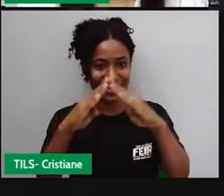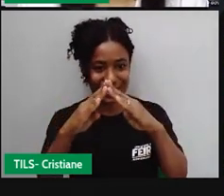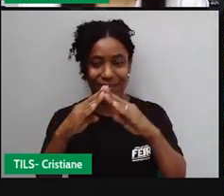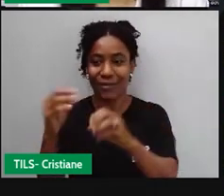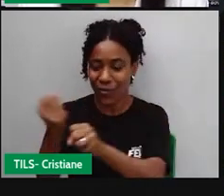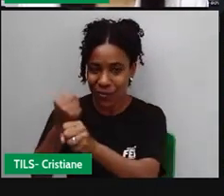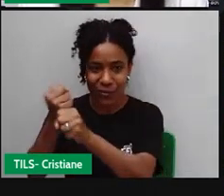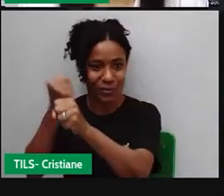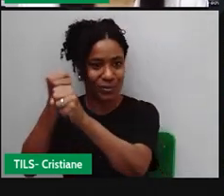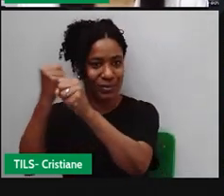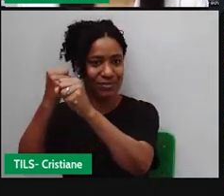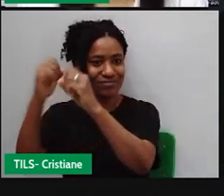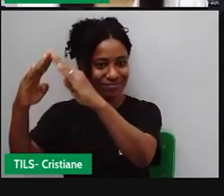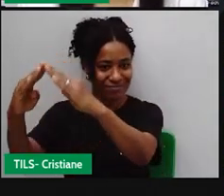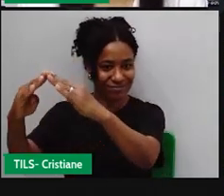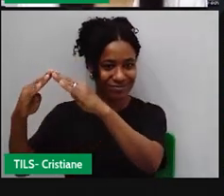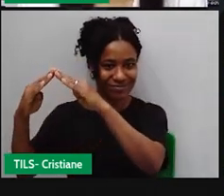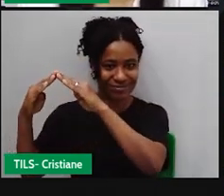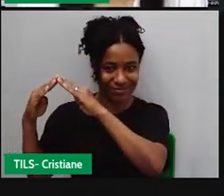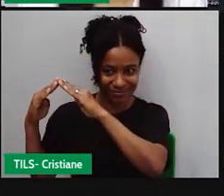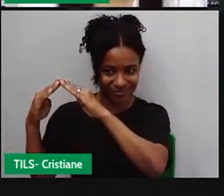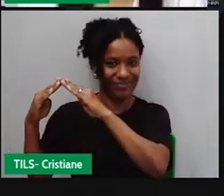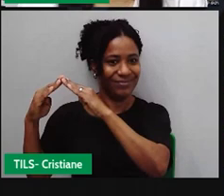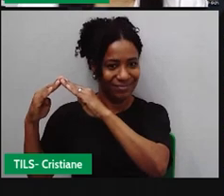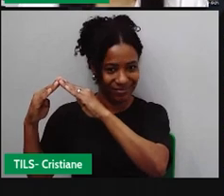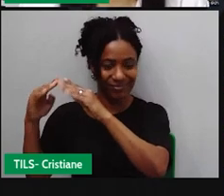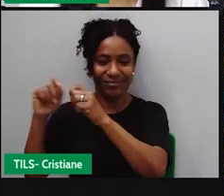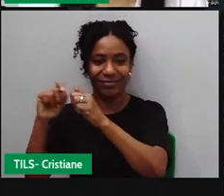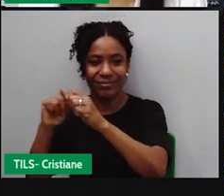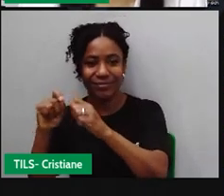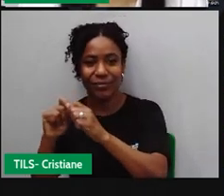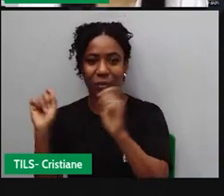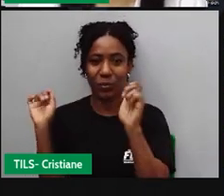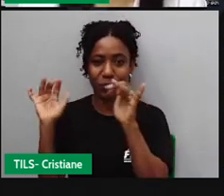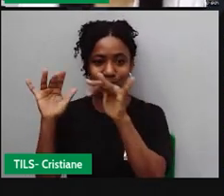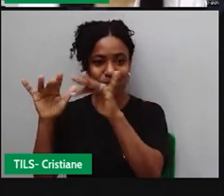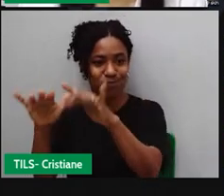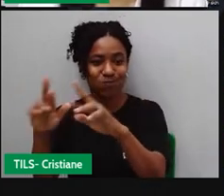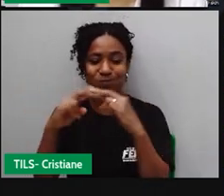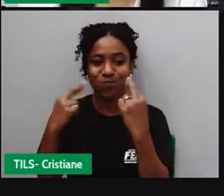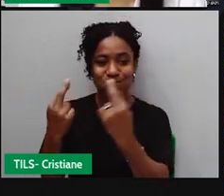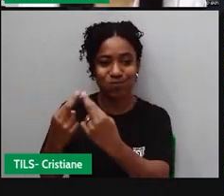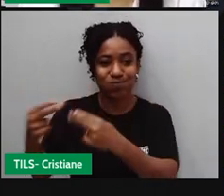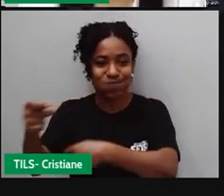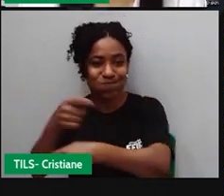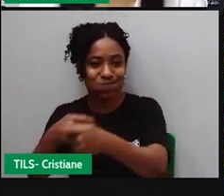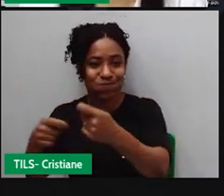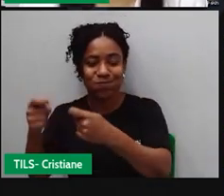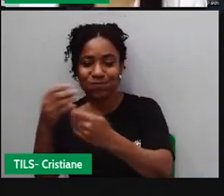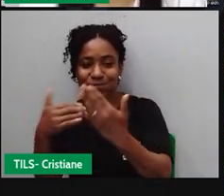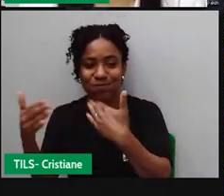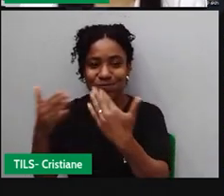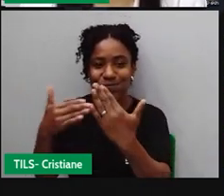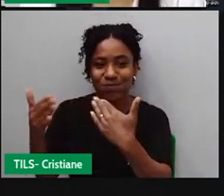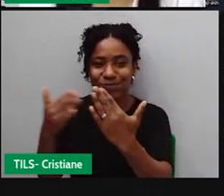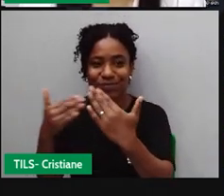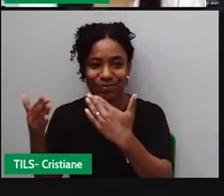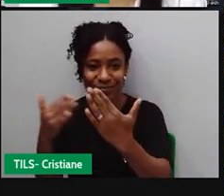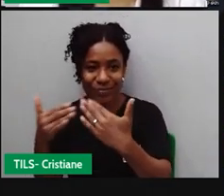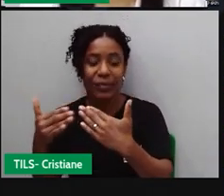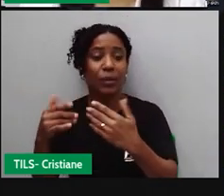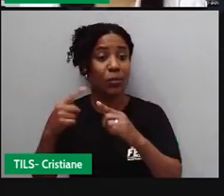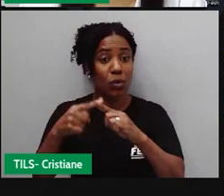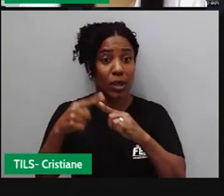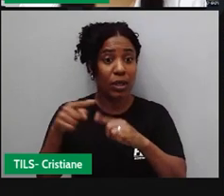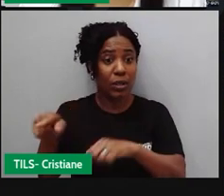construção, onde as pessoas costumam aí se reunir, porque as comunidades quilombolas têm uma forma de vida, têm